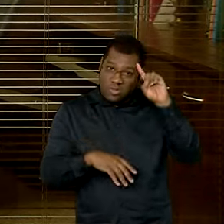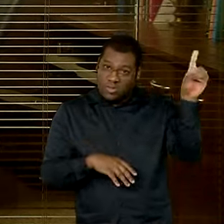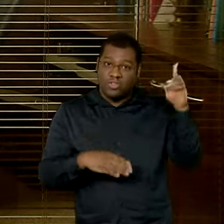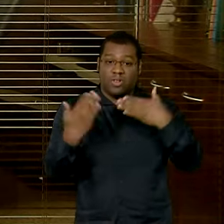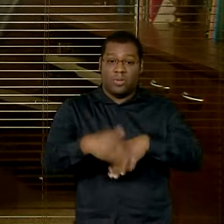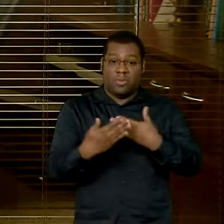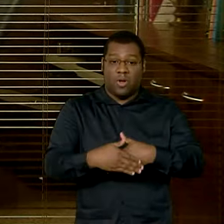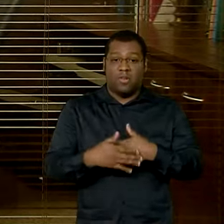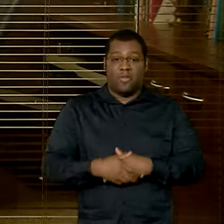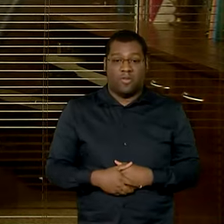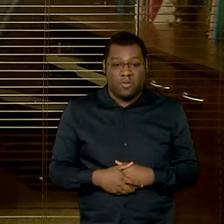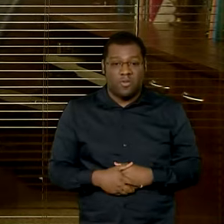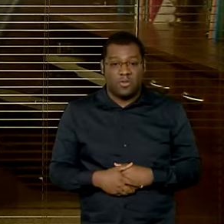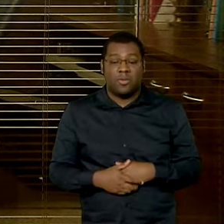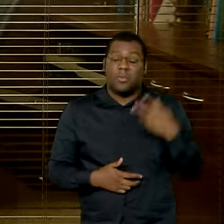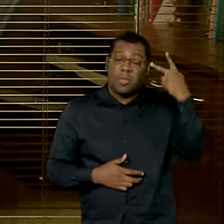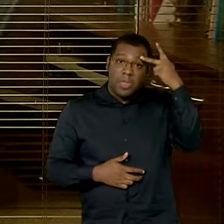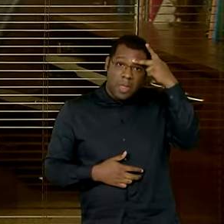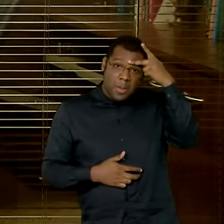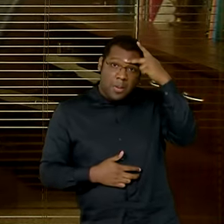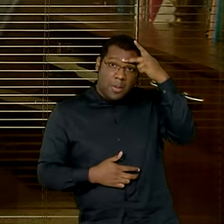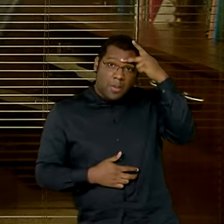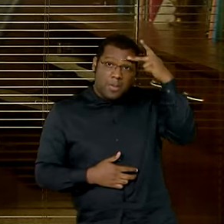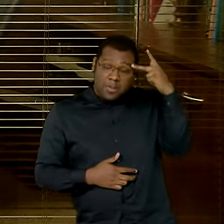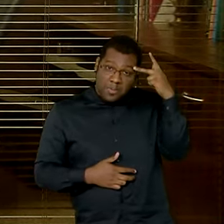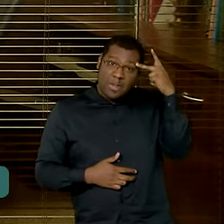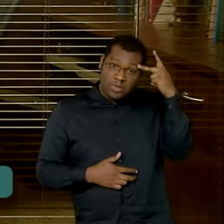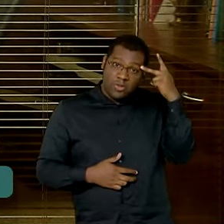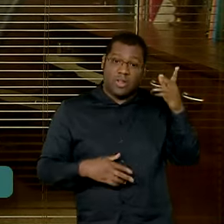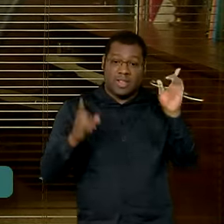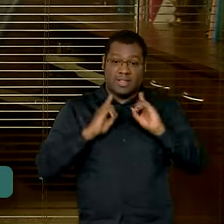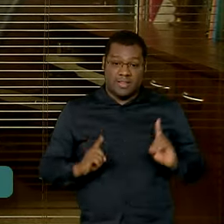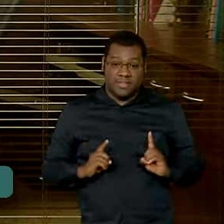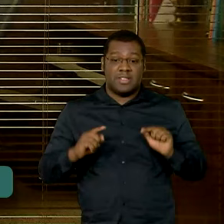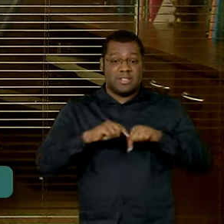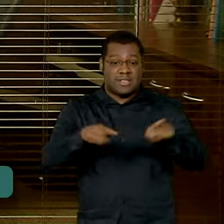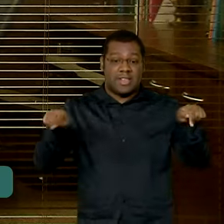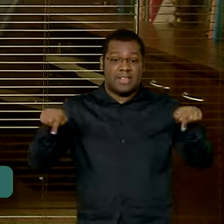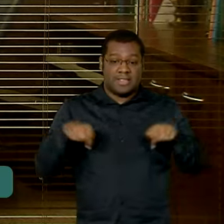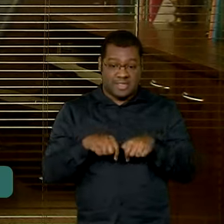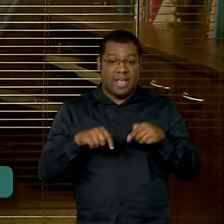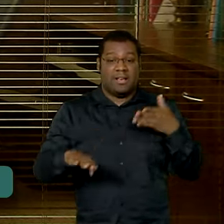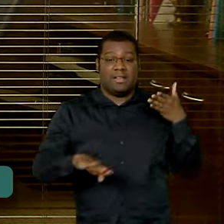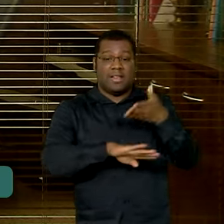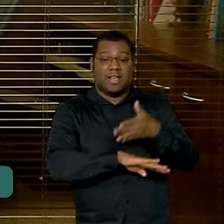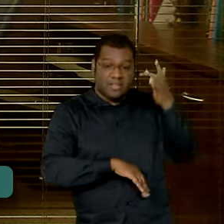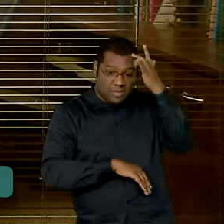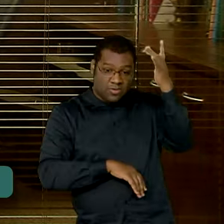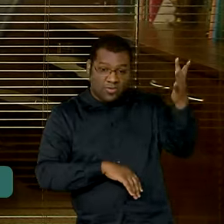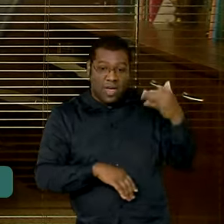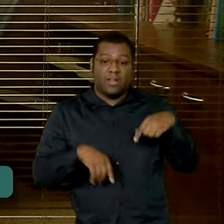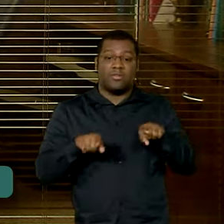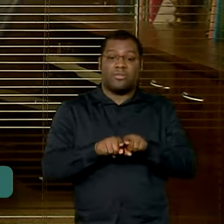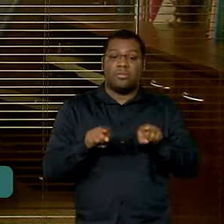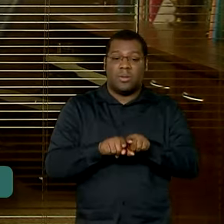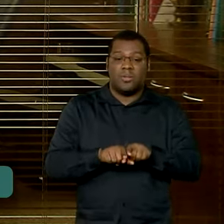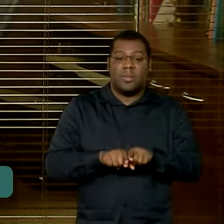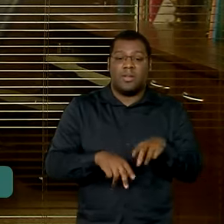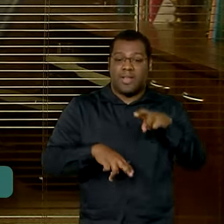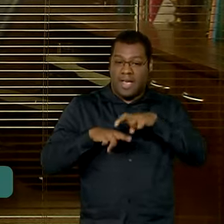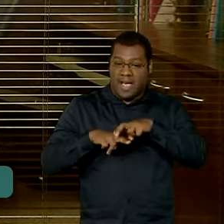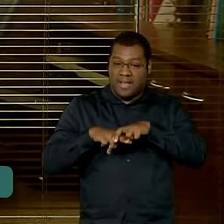a colocação do candidato em salas de fácil acesso, fornecimento de mesa e cadeiras separadas,